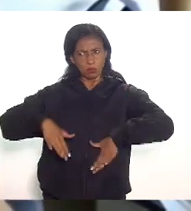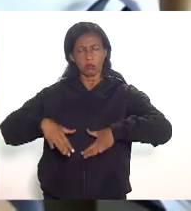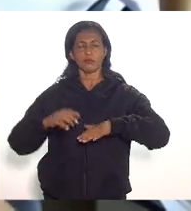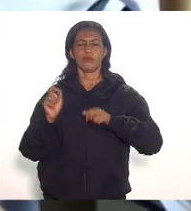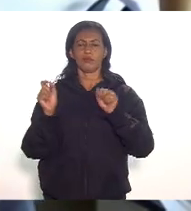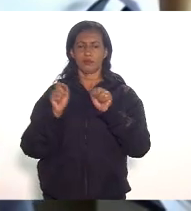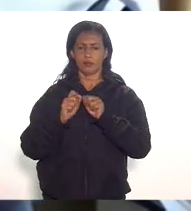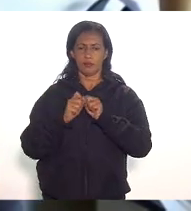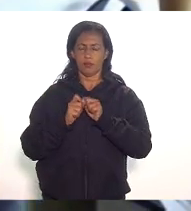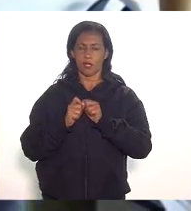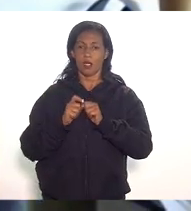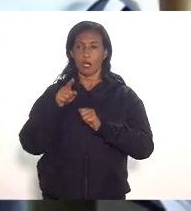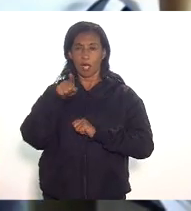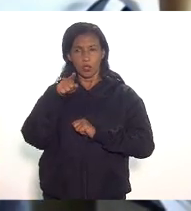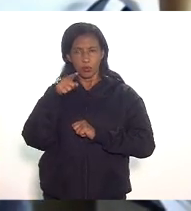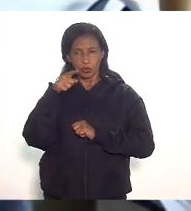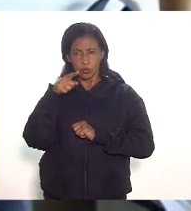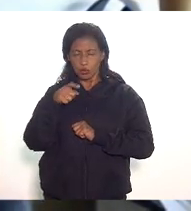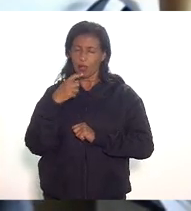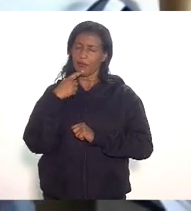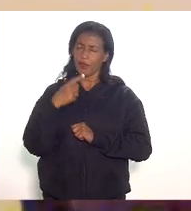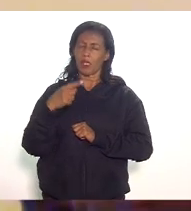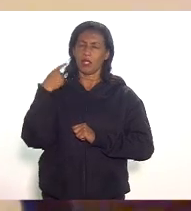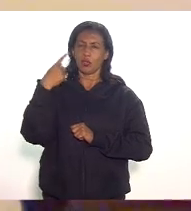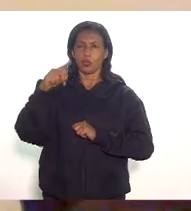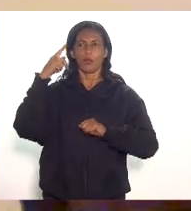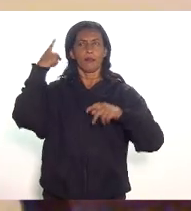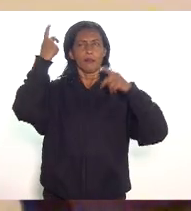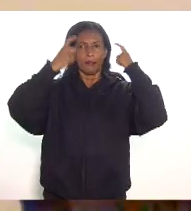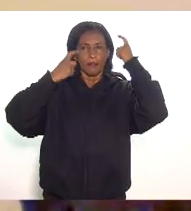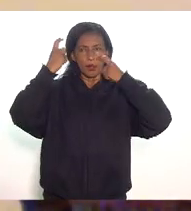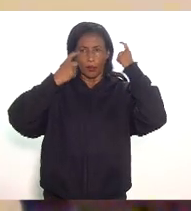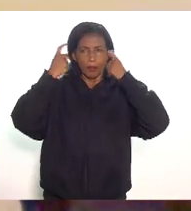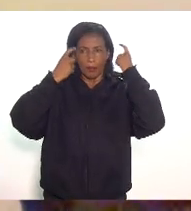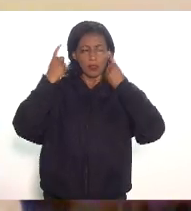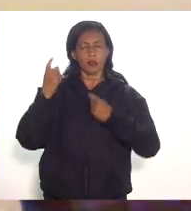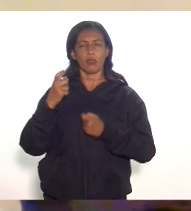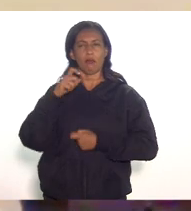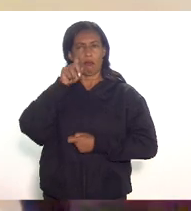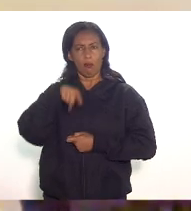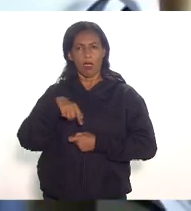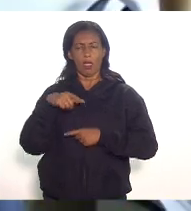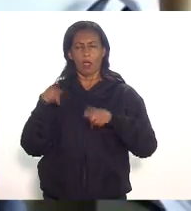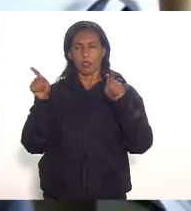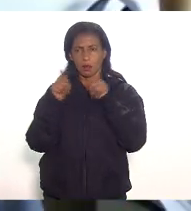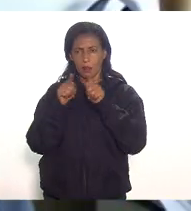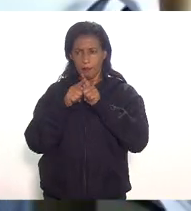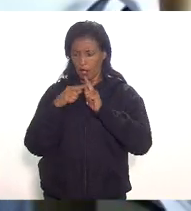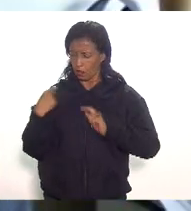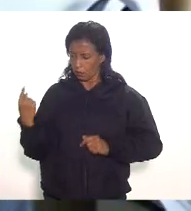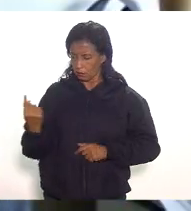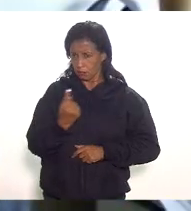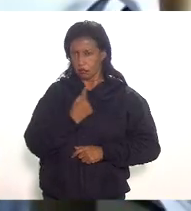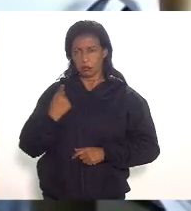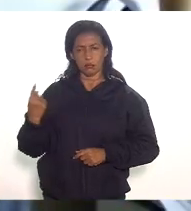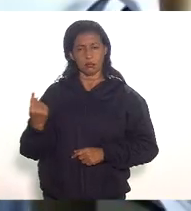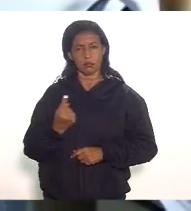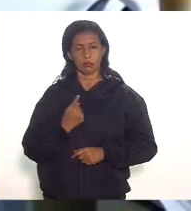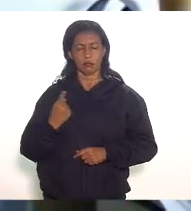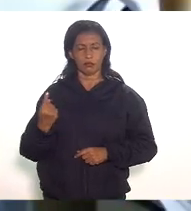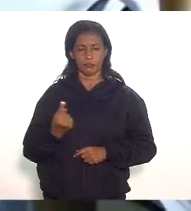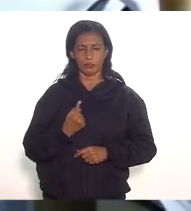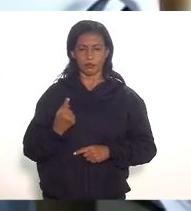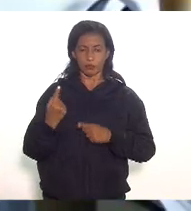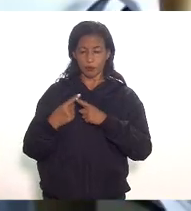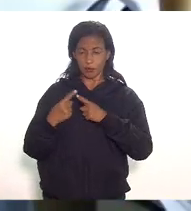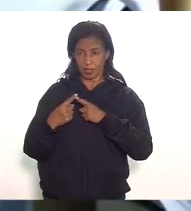querendo só dizer que a sua preocupação é também a nossa porque muitos